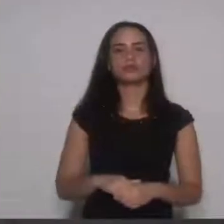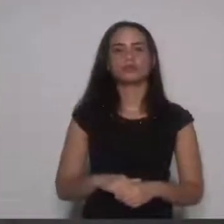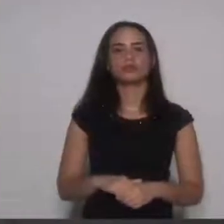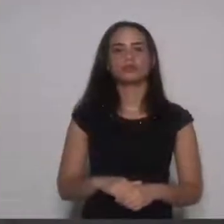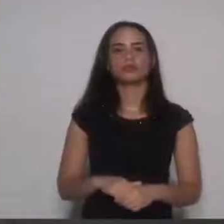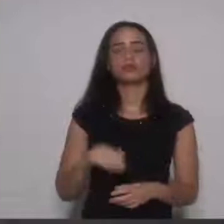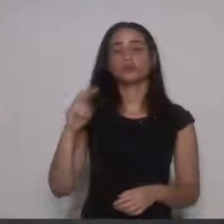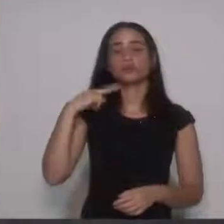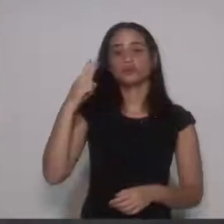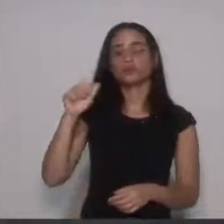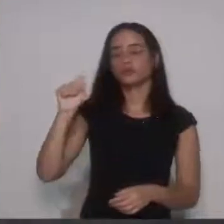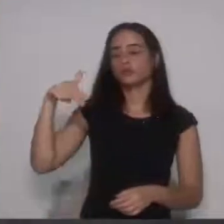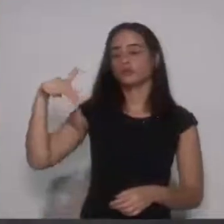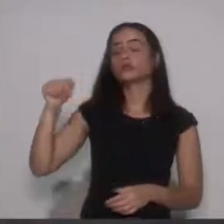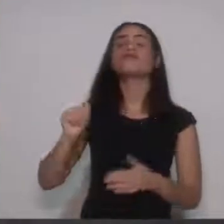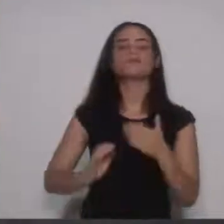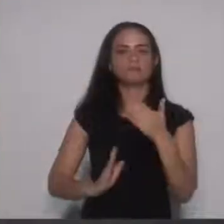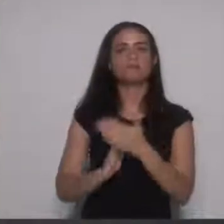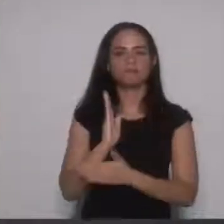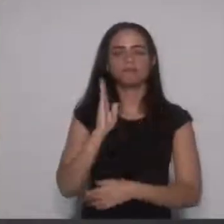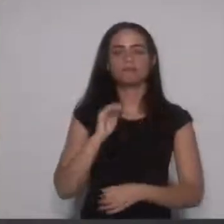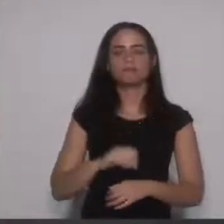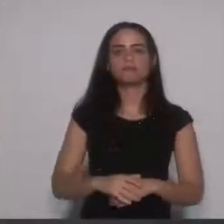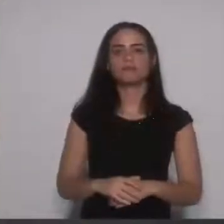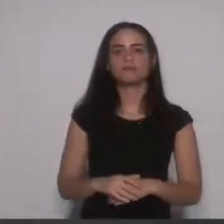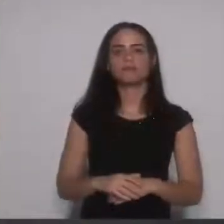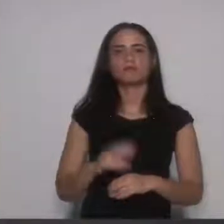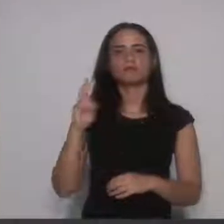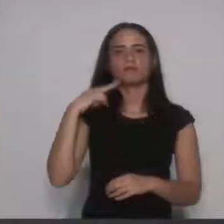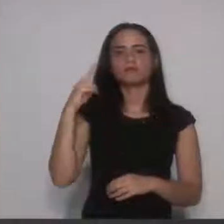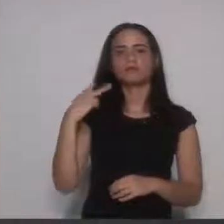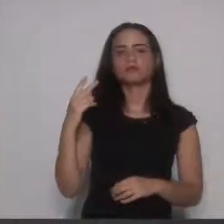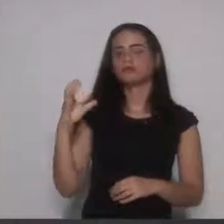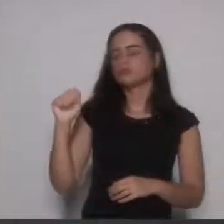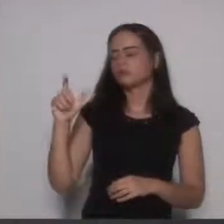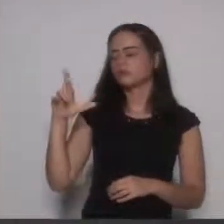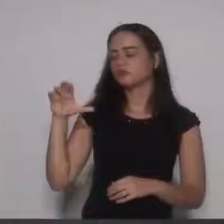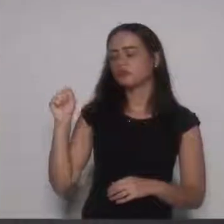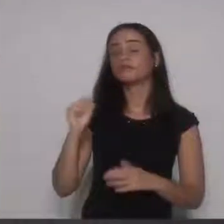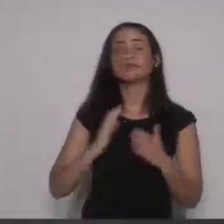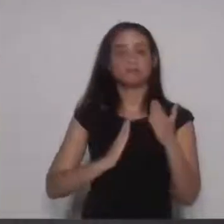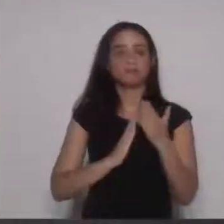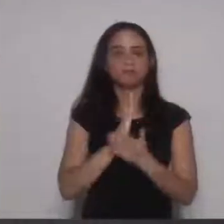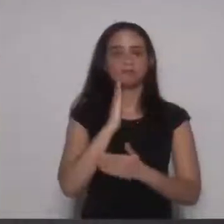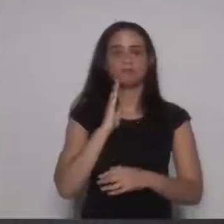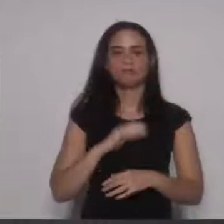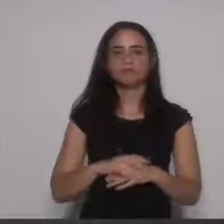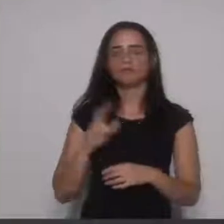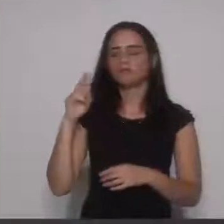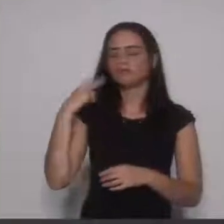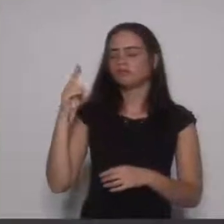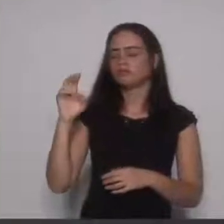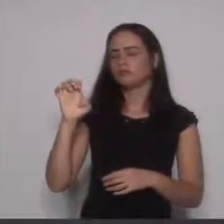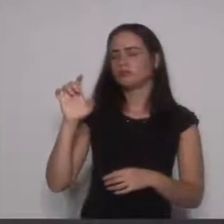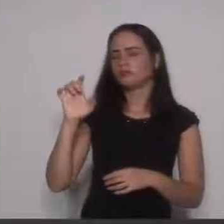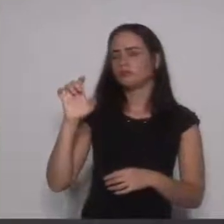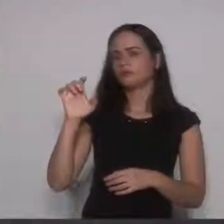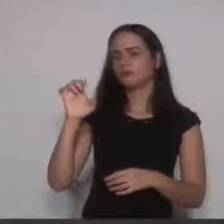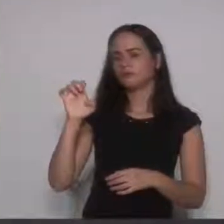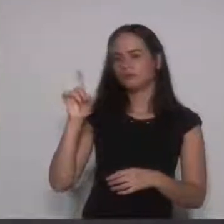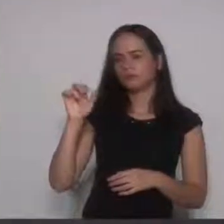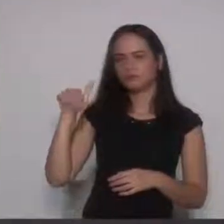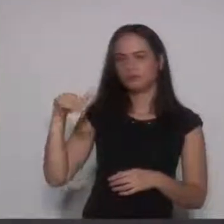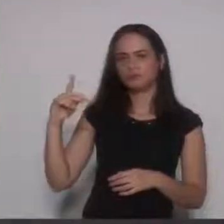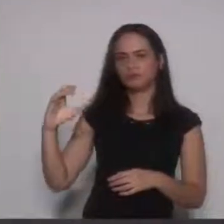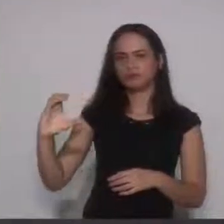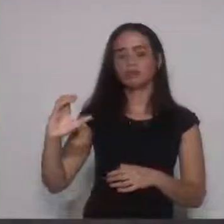Vereador Ana Genesini. Aprovo. Vereador Carlos Florentino. Aprovo. Vereador Assom PC. Aprovo.